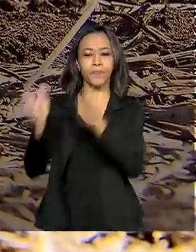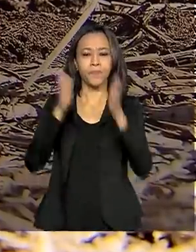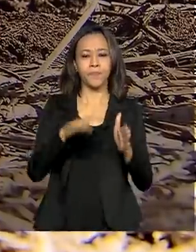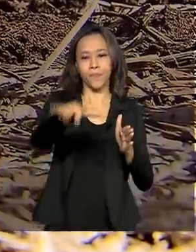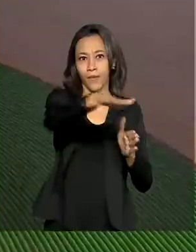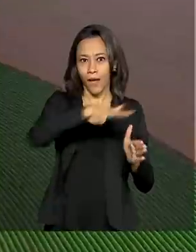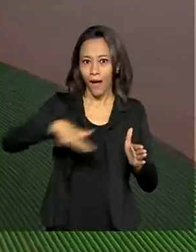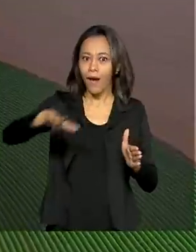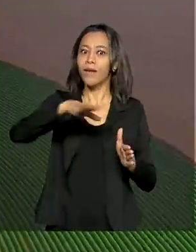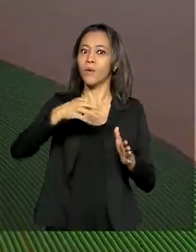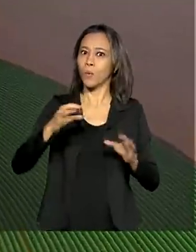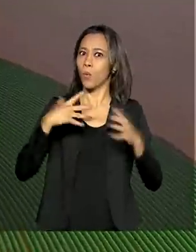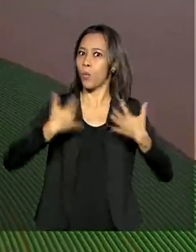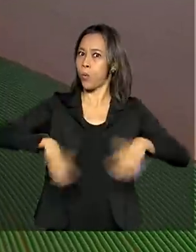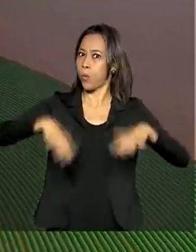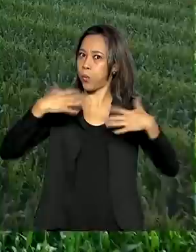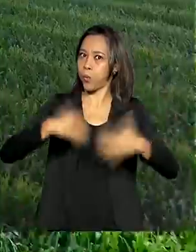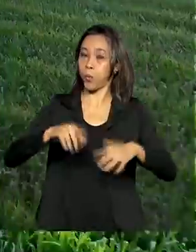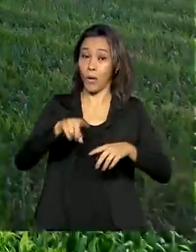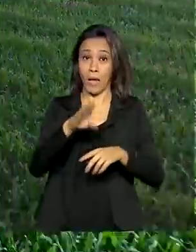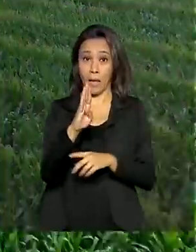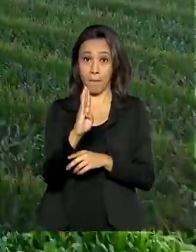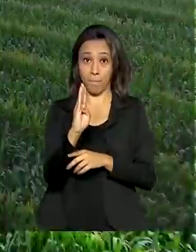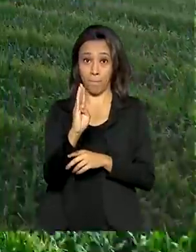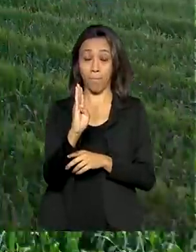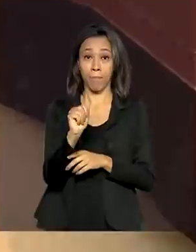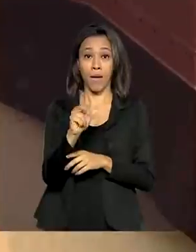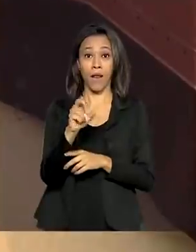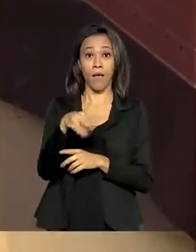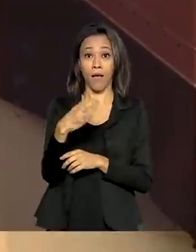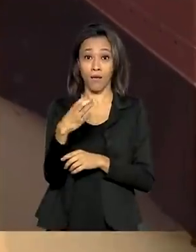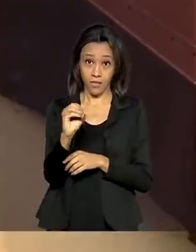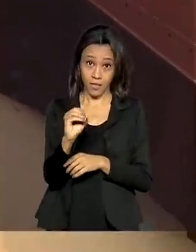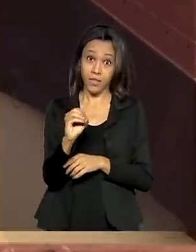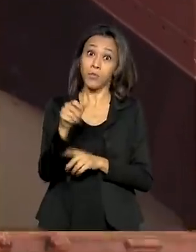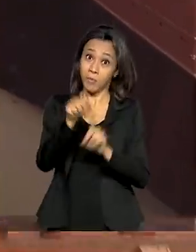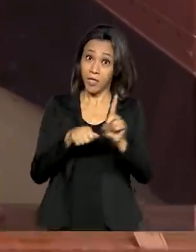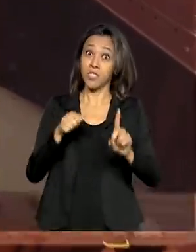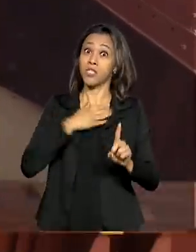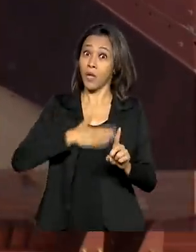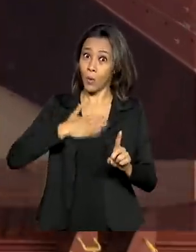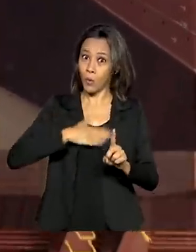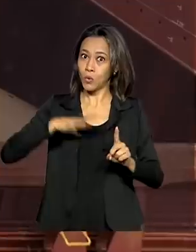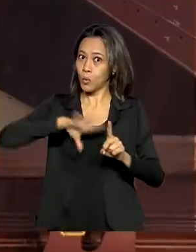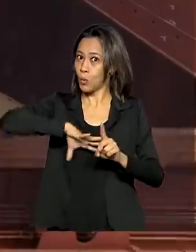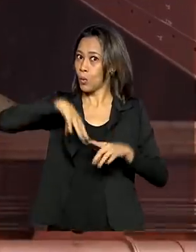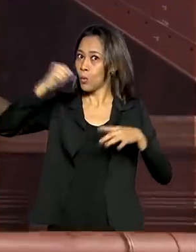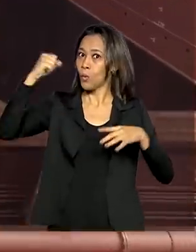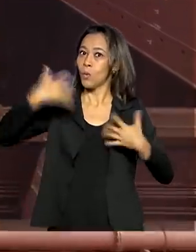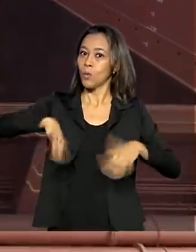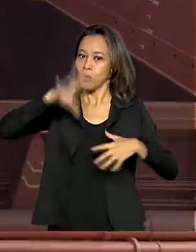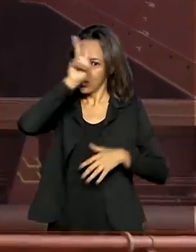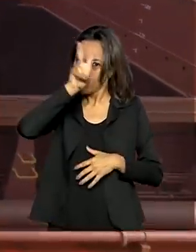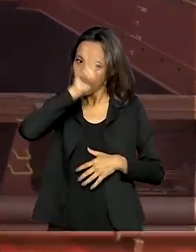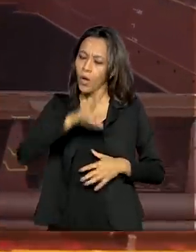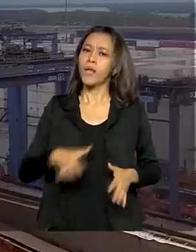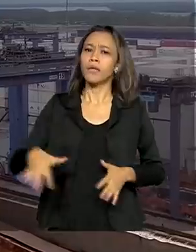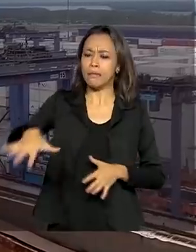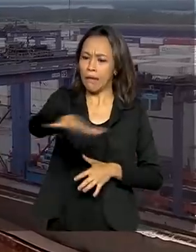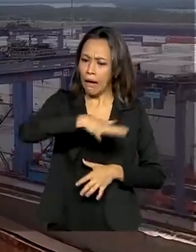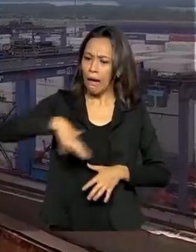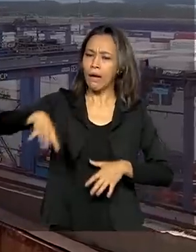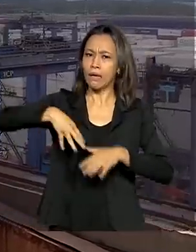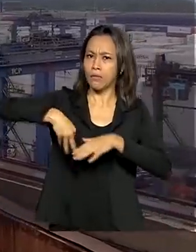em alta. Balança comercial de agosto registra o melhor resultado da história para o mês e a produção do campo foi